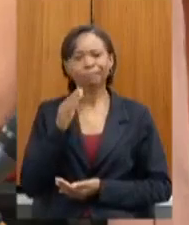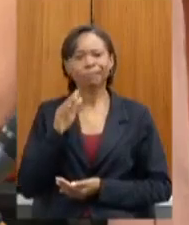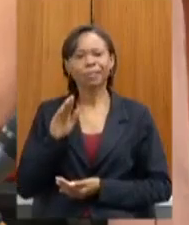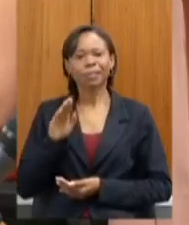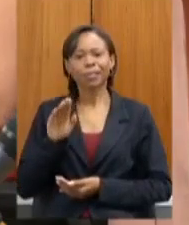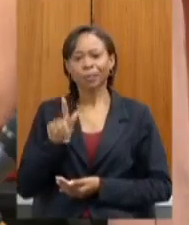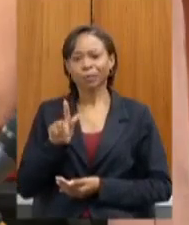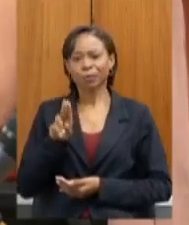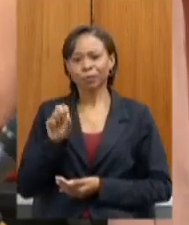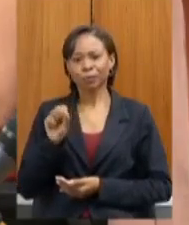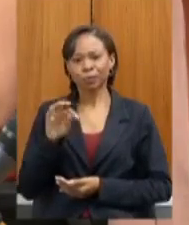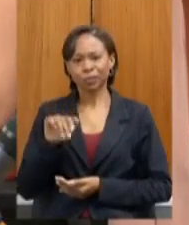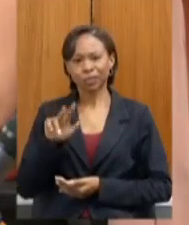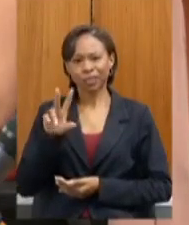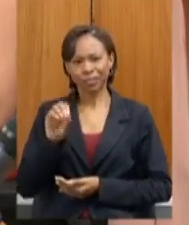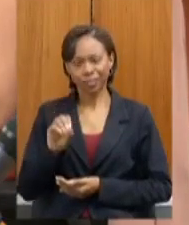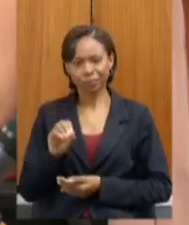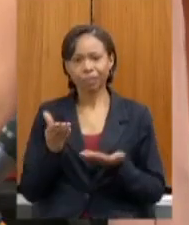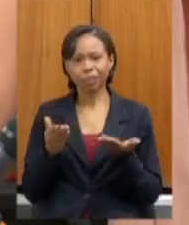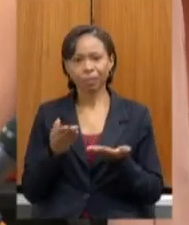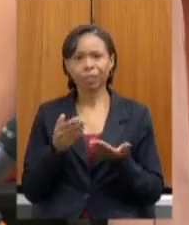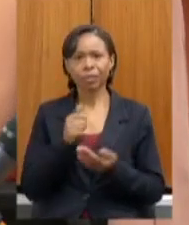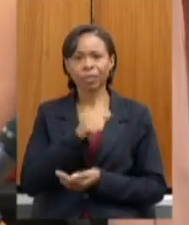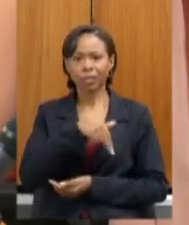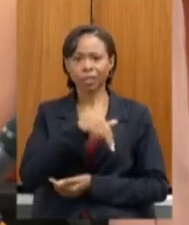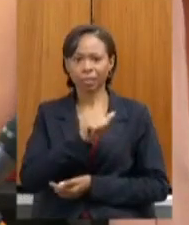com a palavra deputada Ana Paula Siqueira